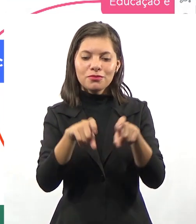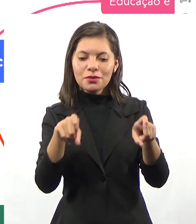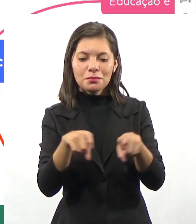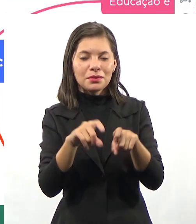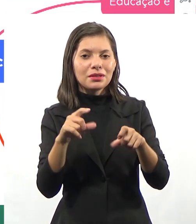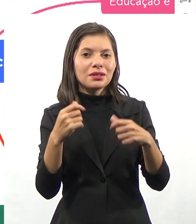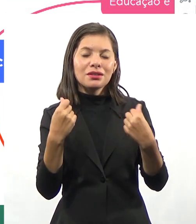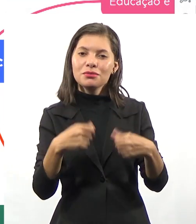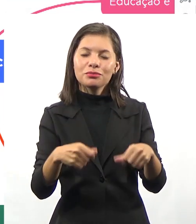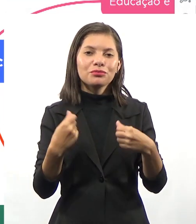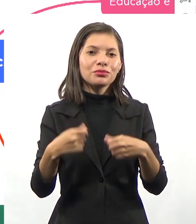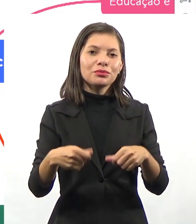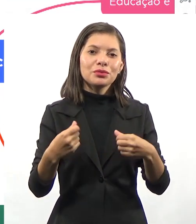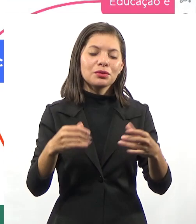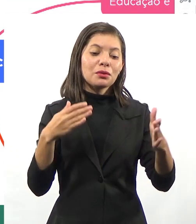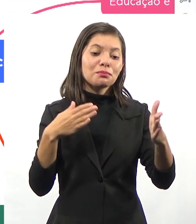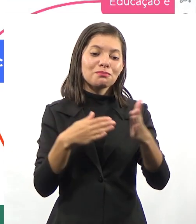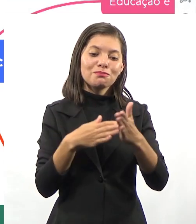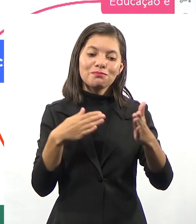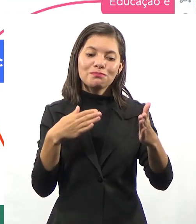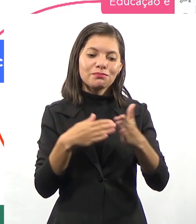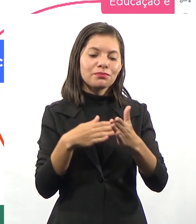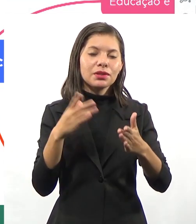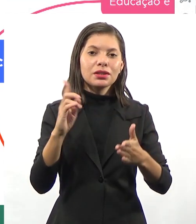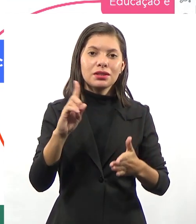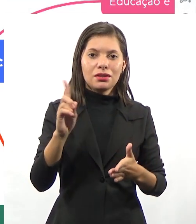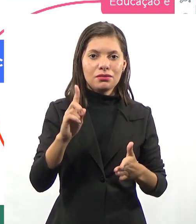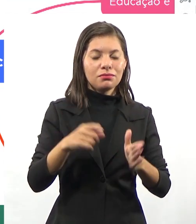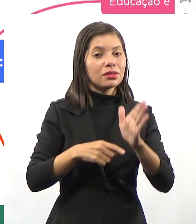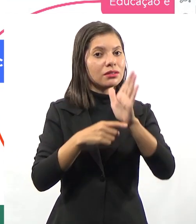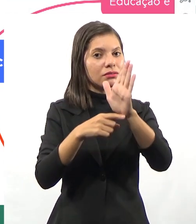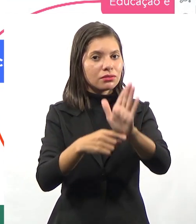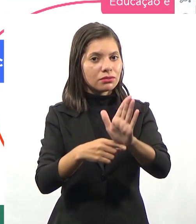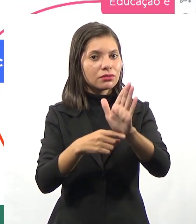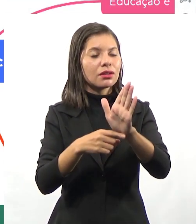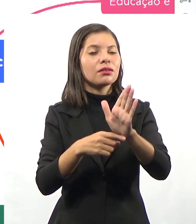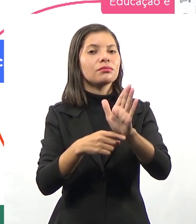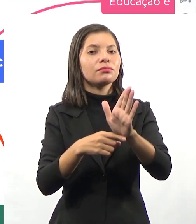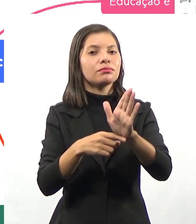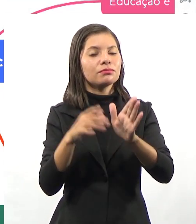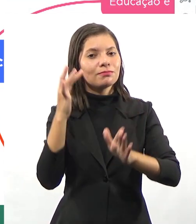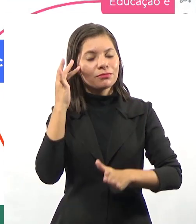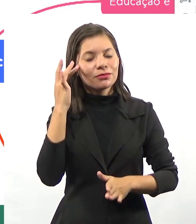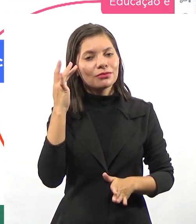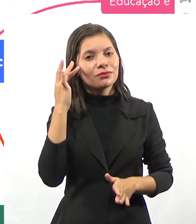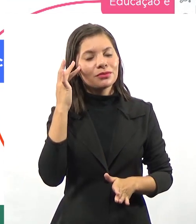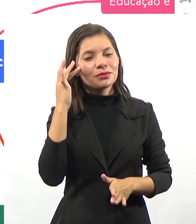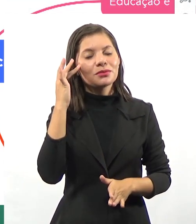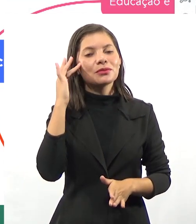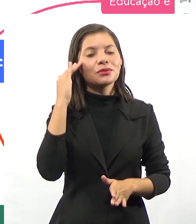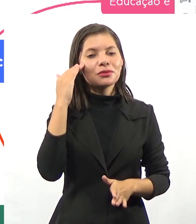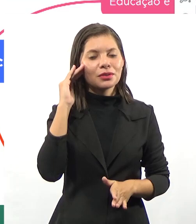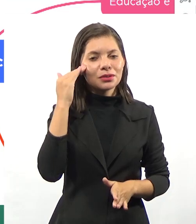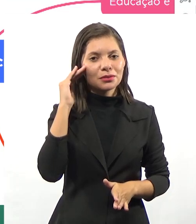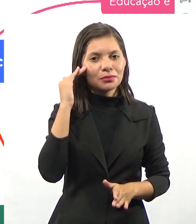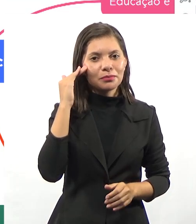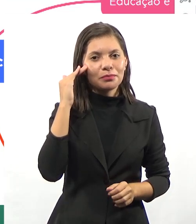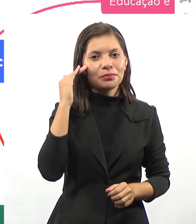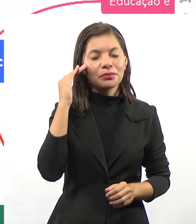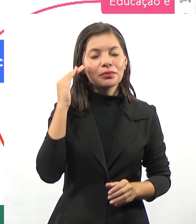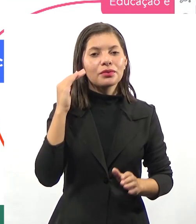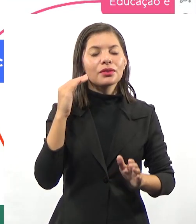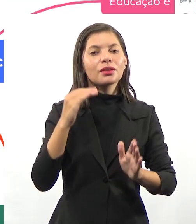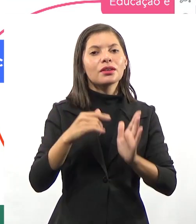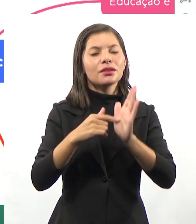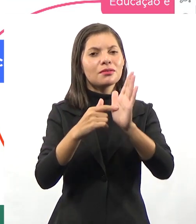consiga. Então, a tecnologia não é uma barreira, ela precisa ajudar o processo, facilitar o processo. E